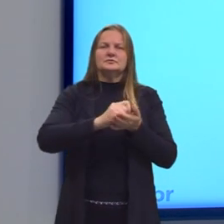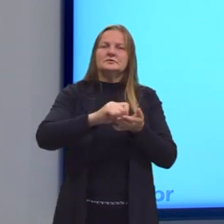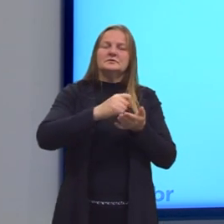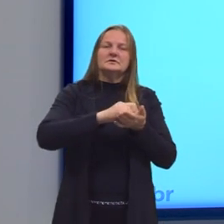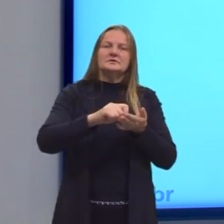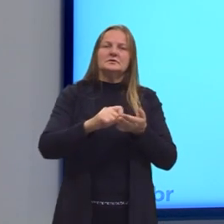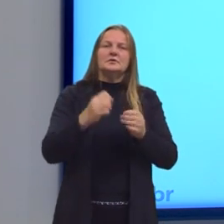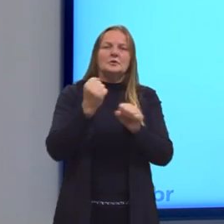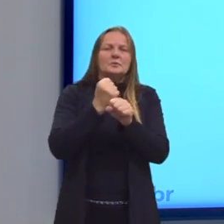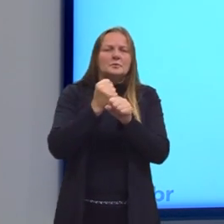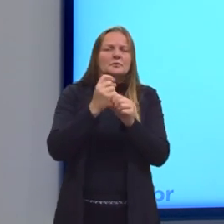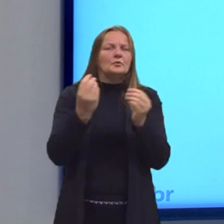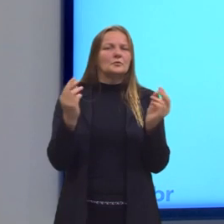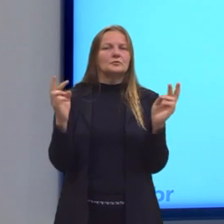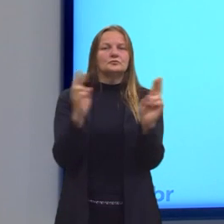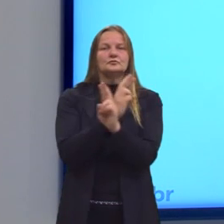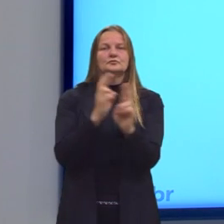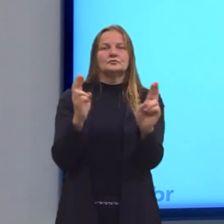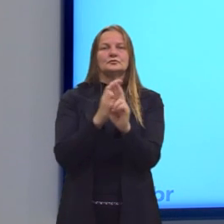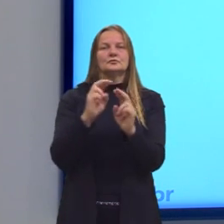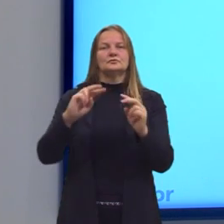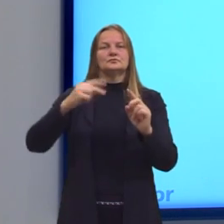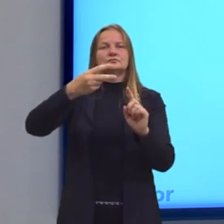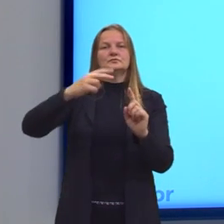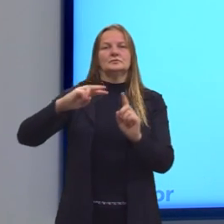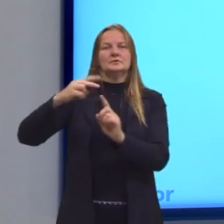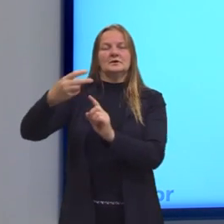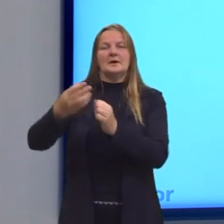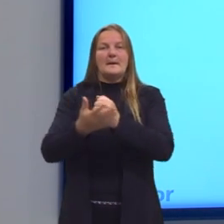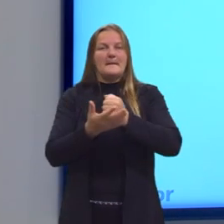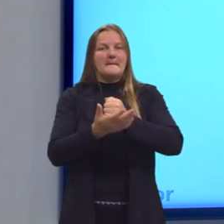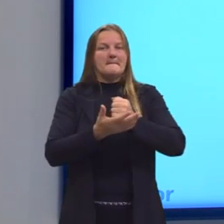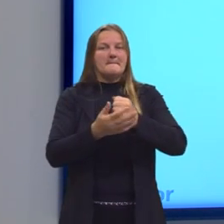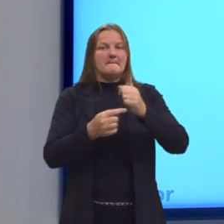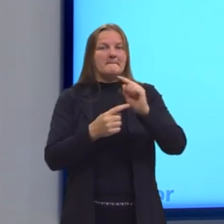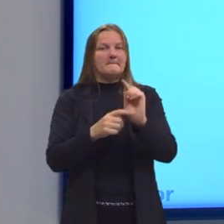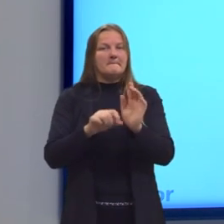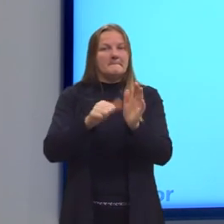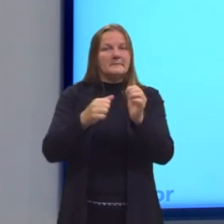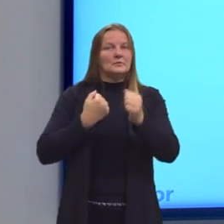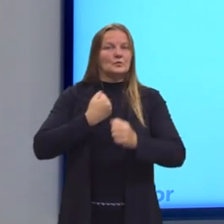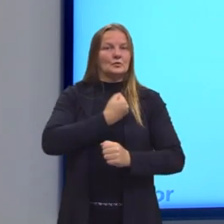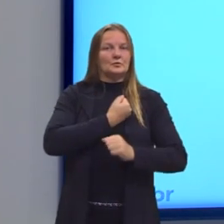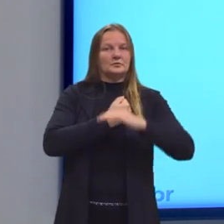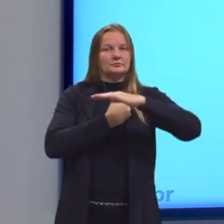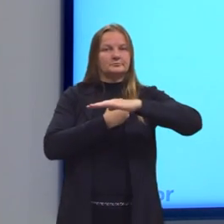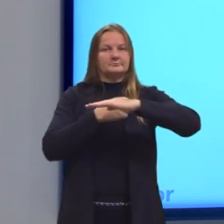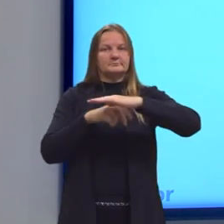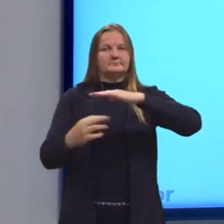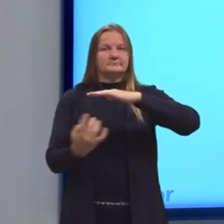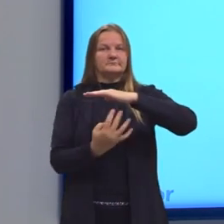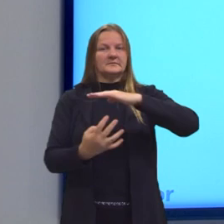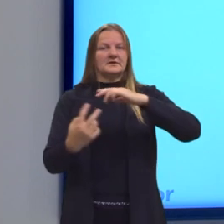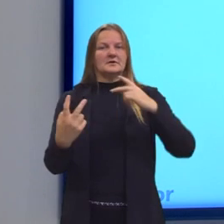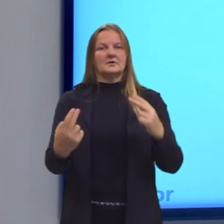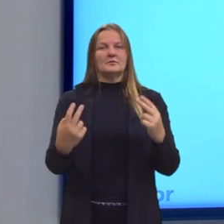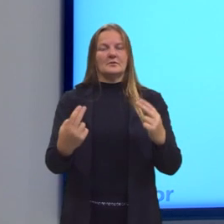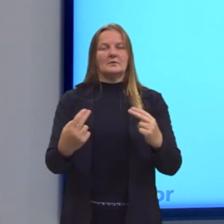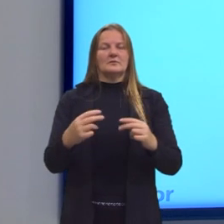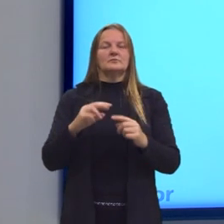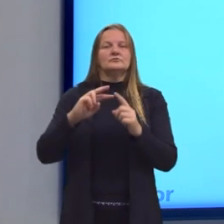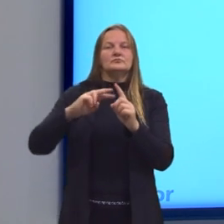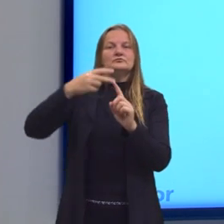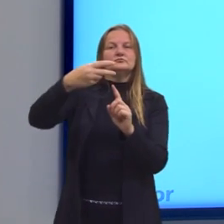como produto entre duas potências de mesma base, de forma que a soma dos expoentes resulta